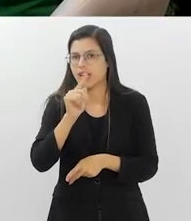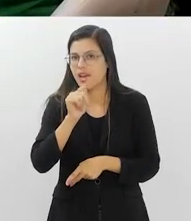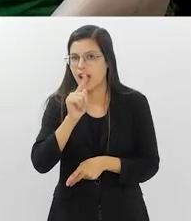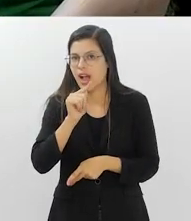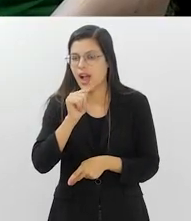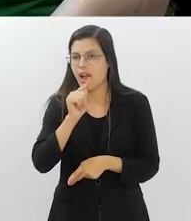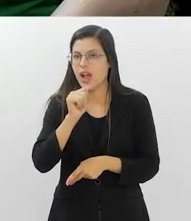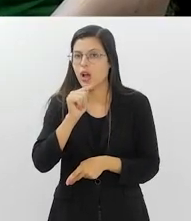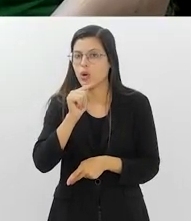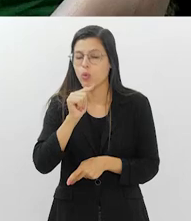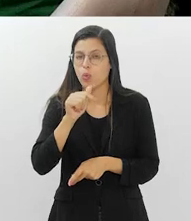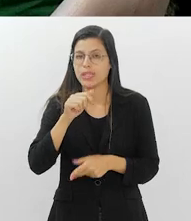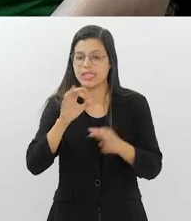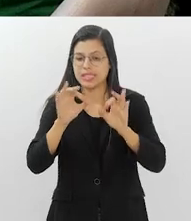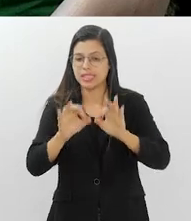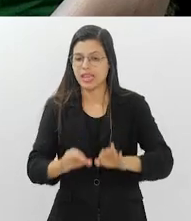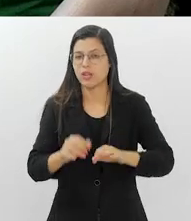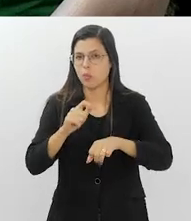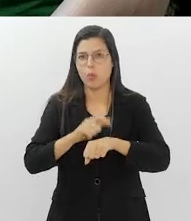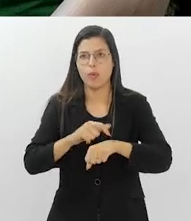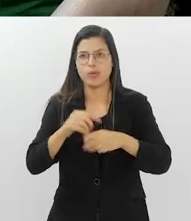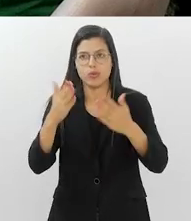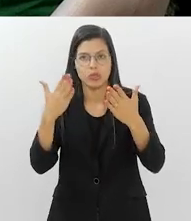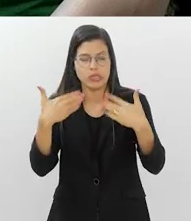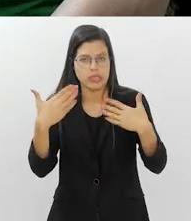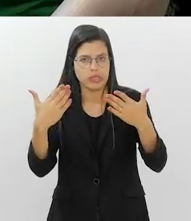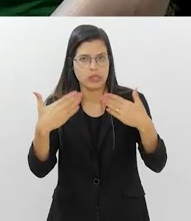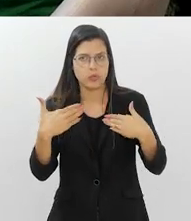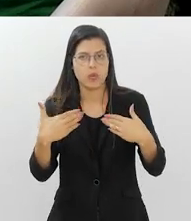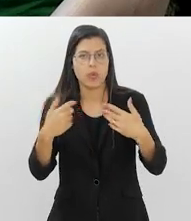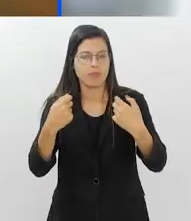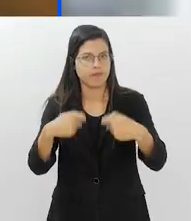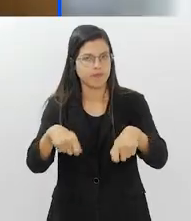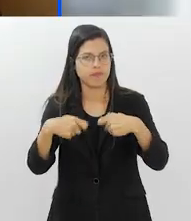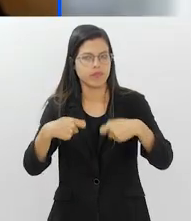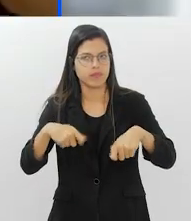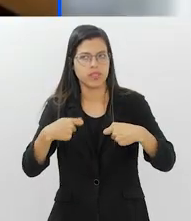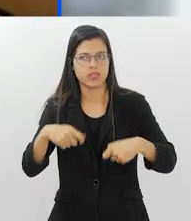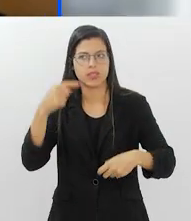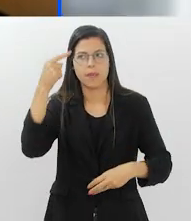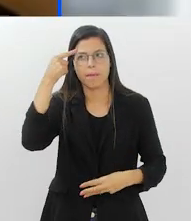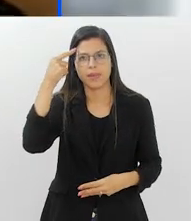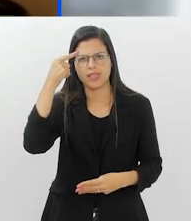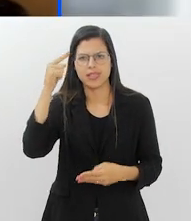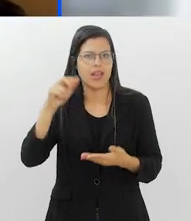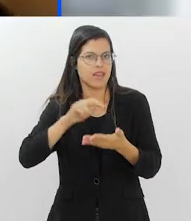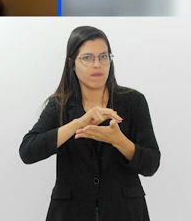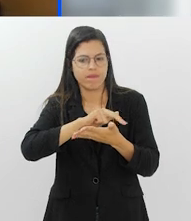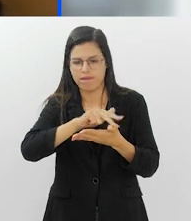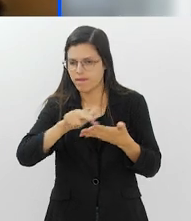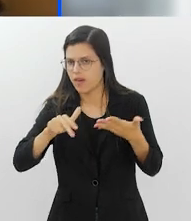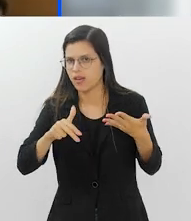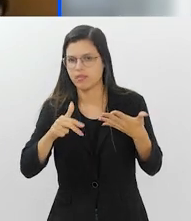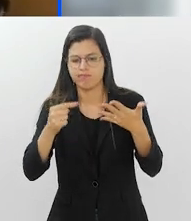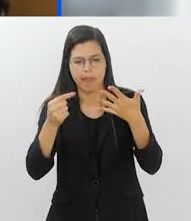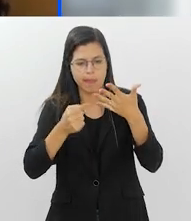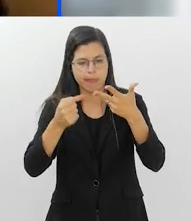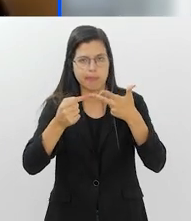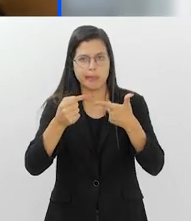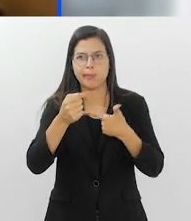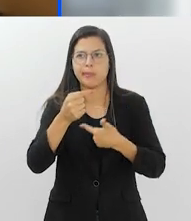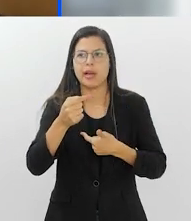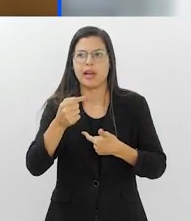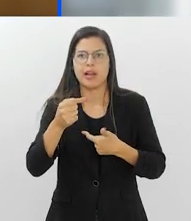adequadamente durante uma onda de calor, né? Então, você precisa pensar num conjunto de fatores, né?